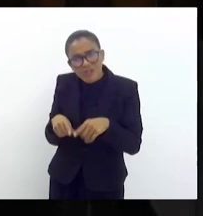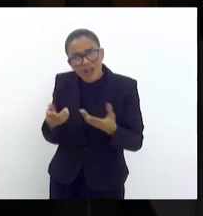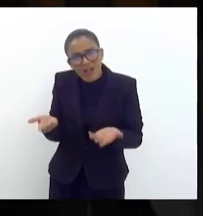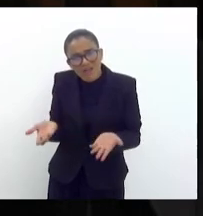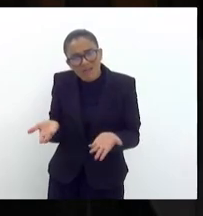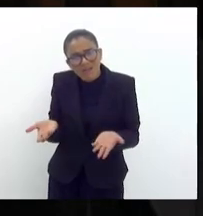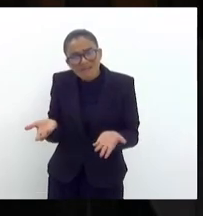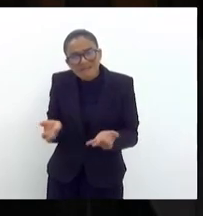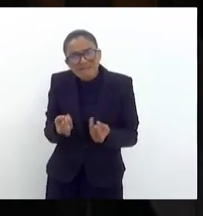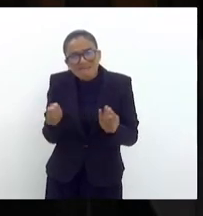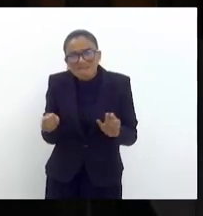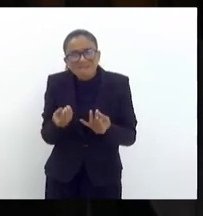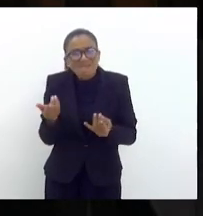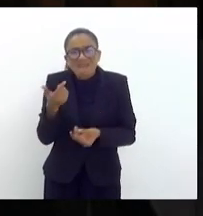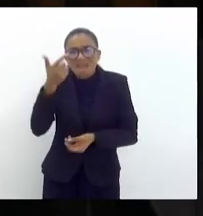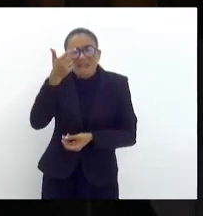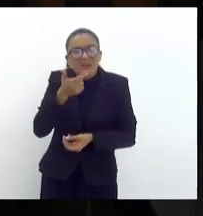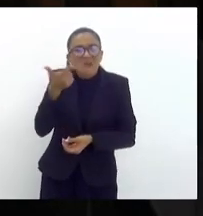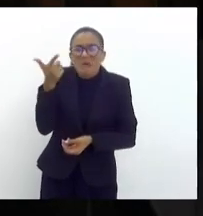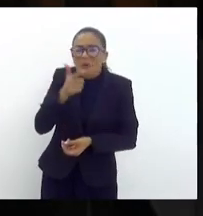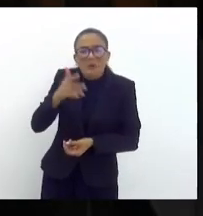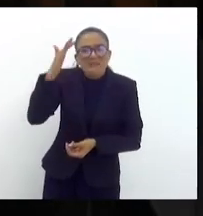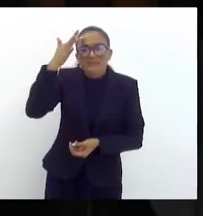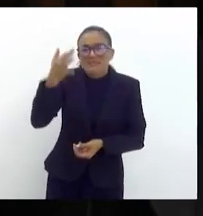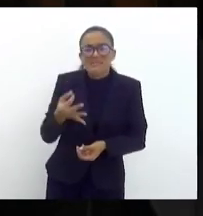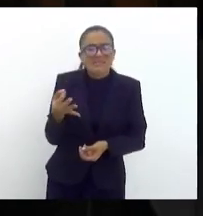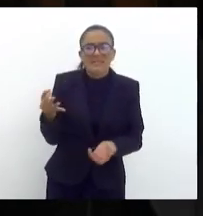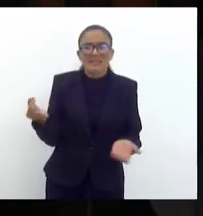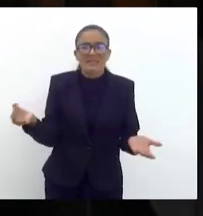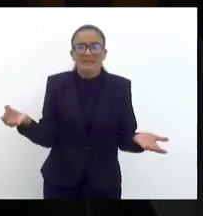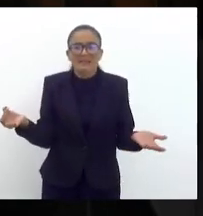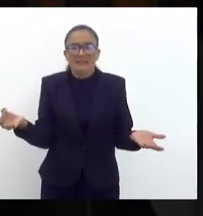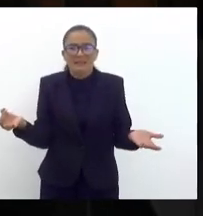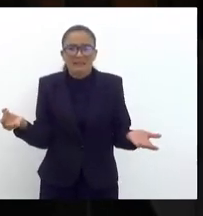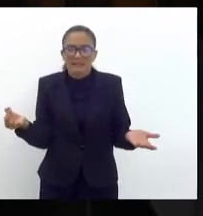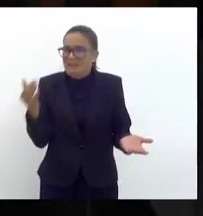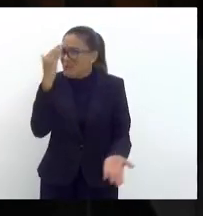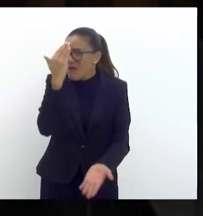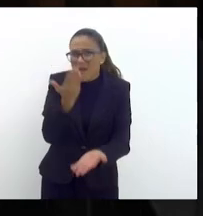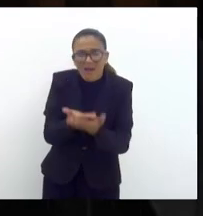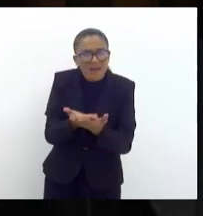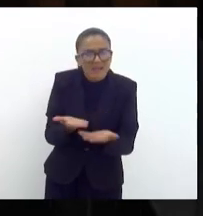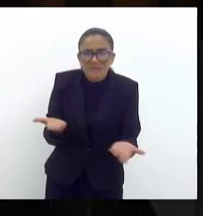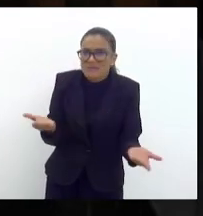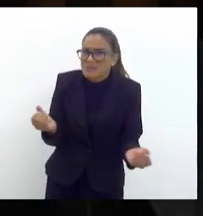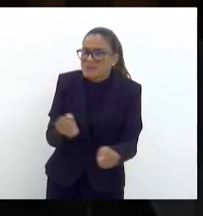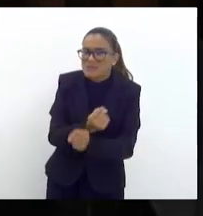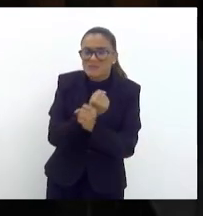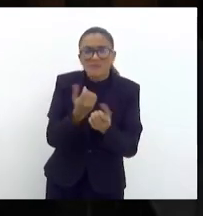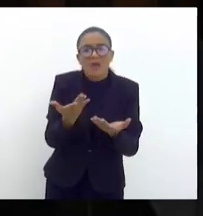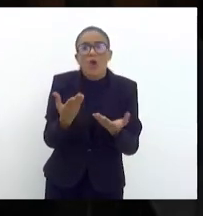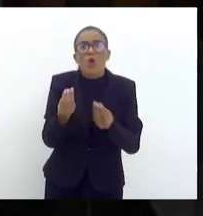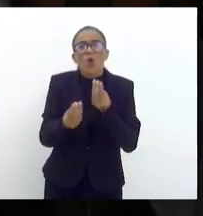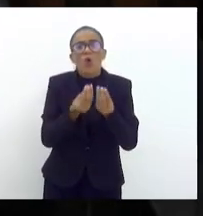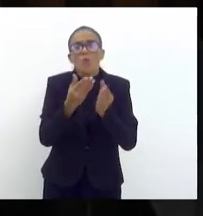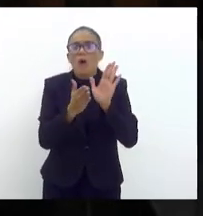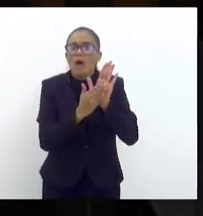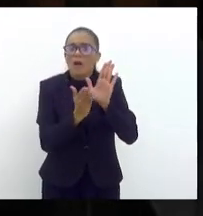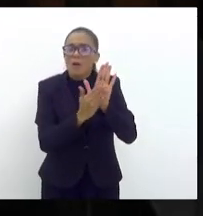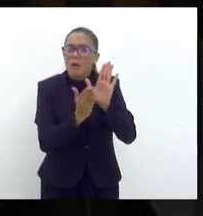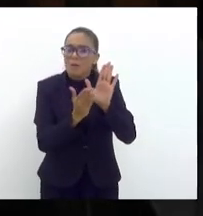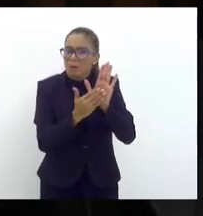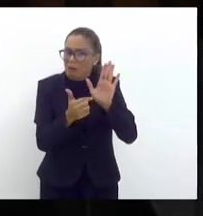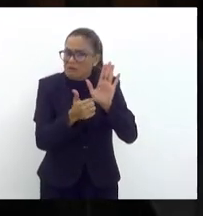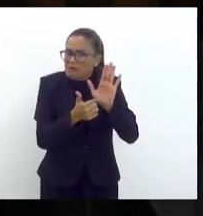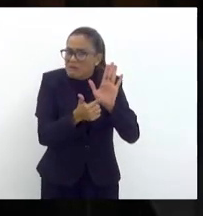Eu não consigo entender, nem acreditar, que uma proposta dessa